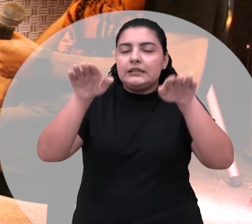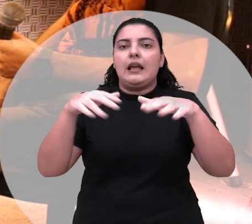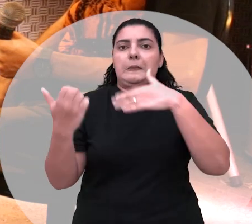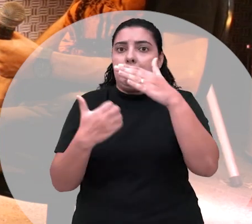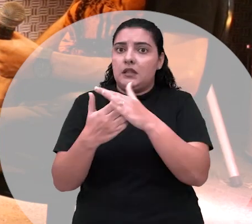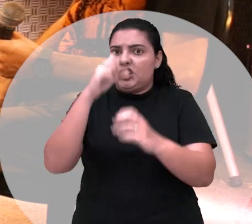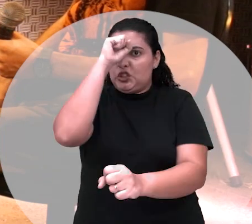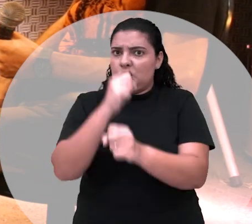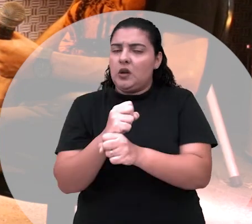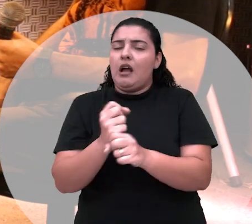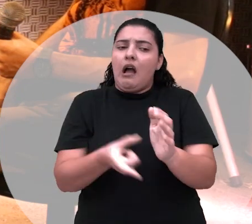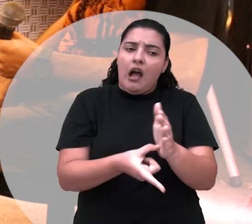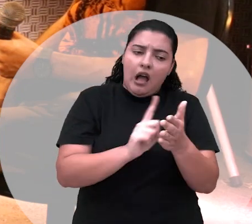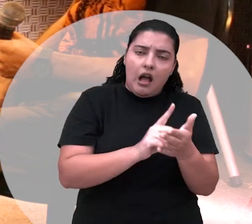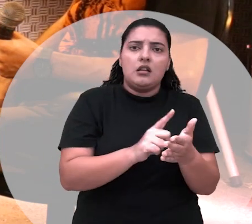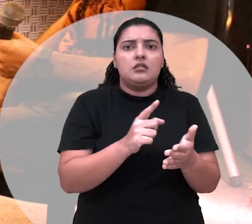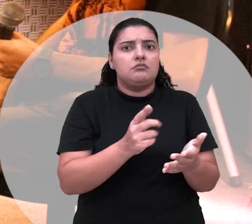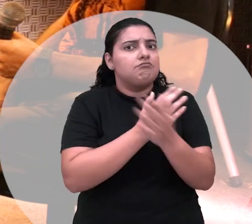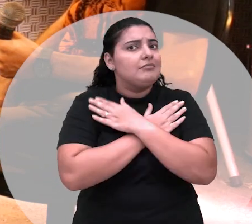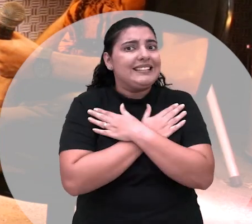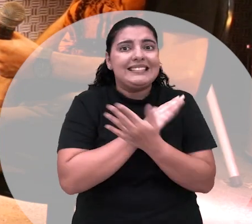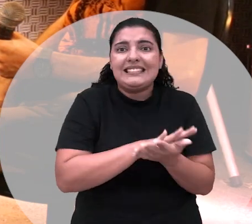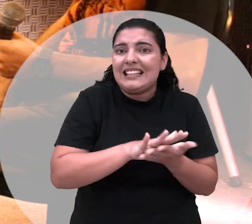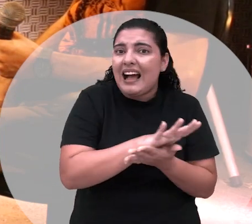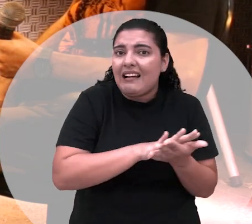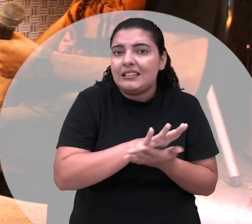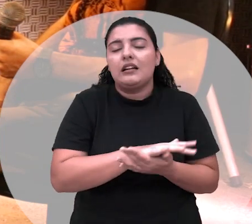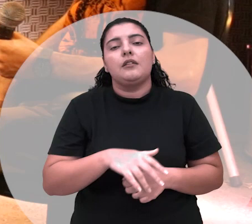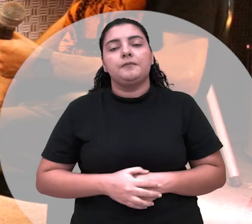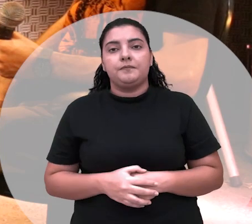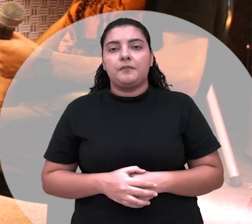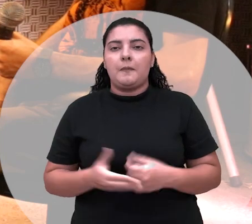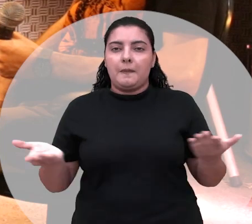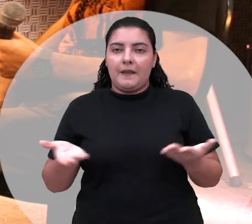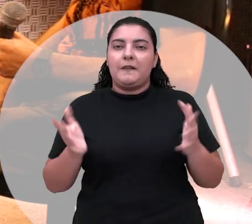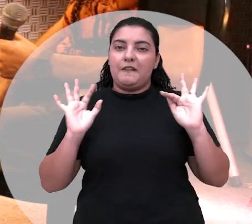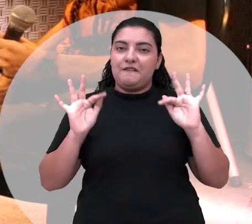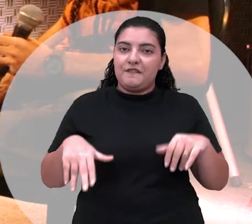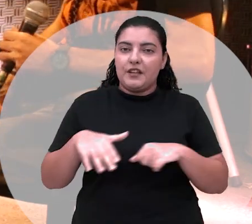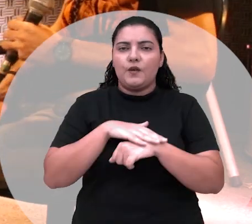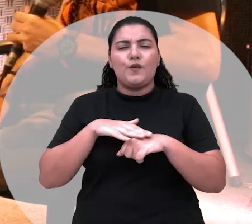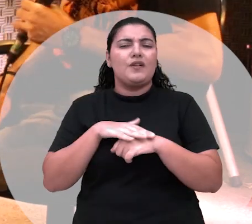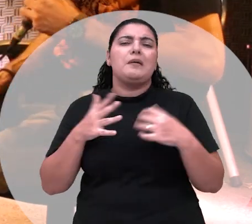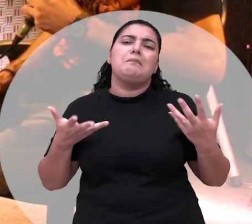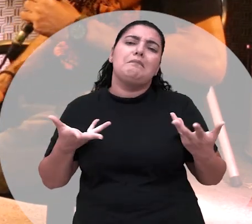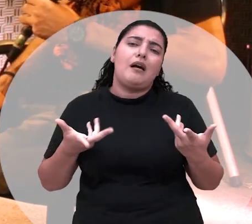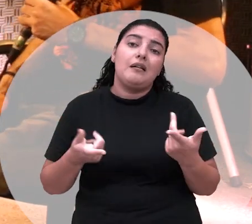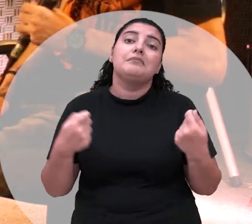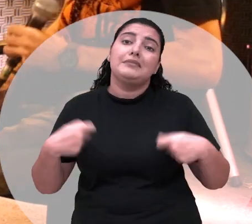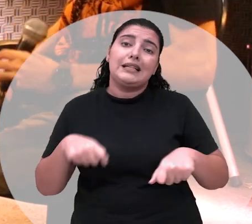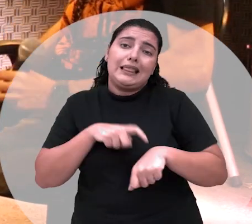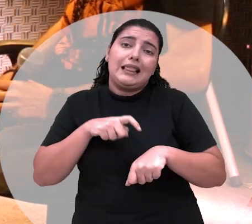empresários e começaram chegaram na minha casa desempregados mãe pra finalizar essa nossa conversa que tá maravilhosa mas a gente